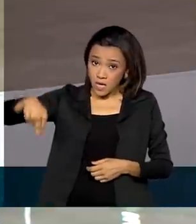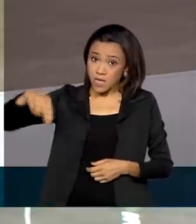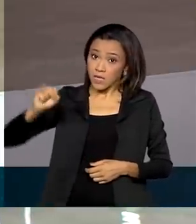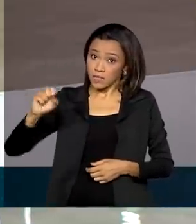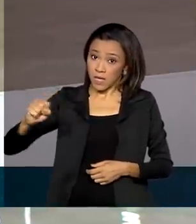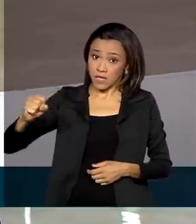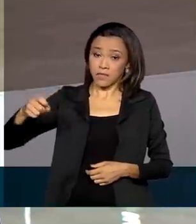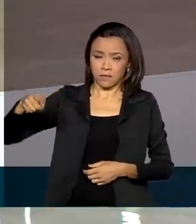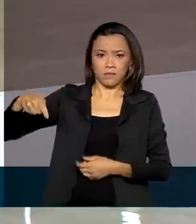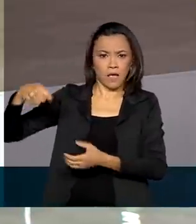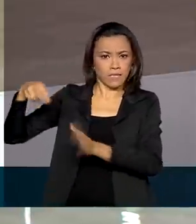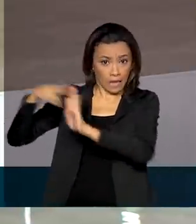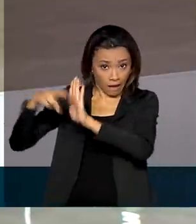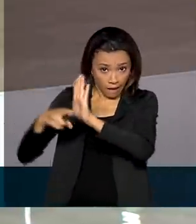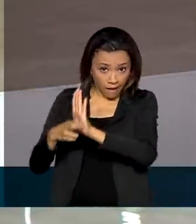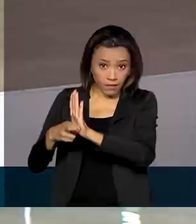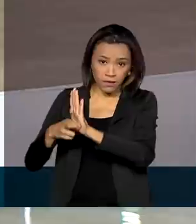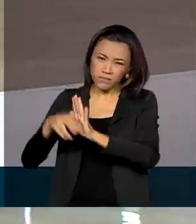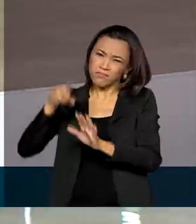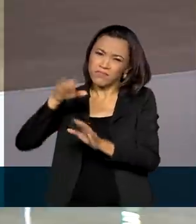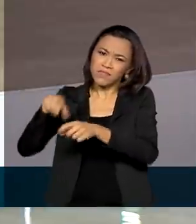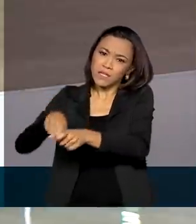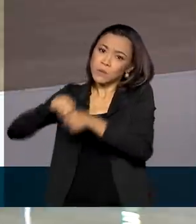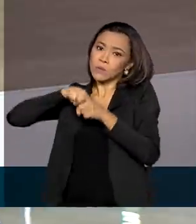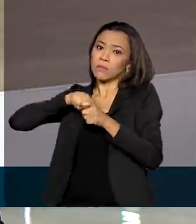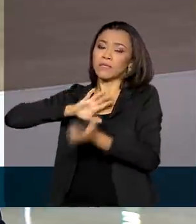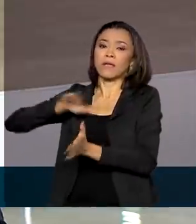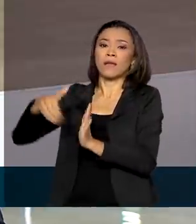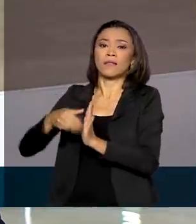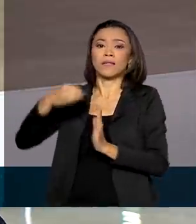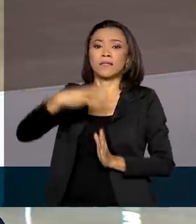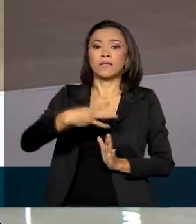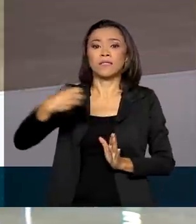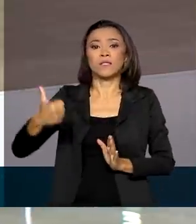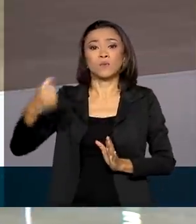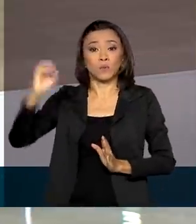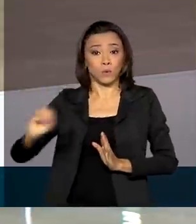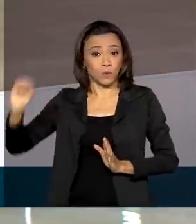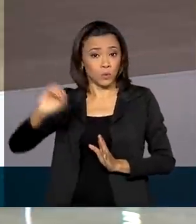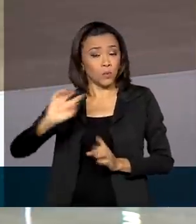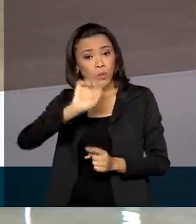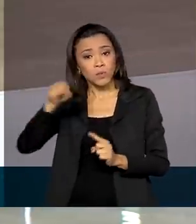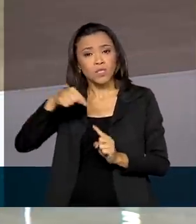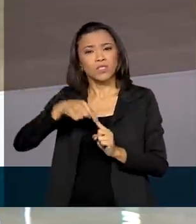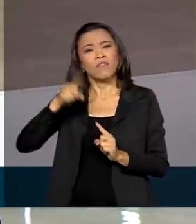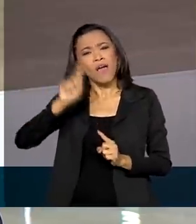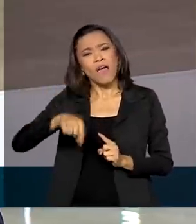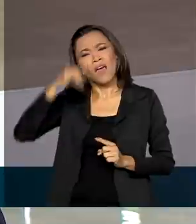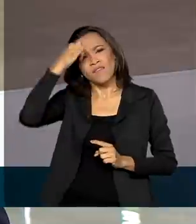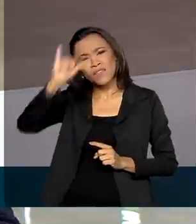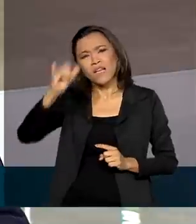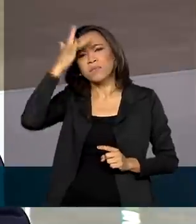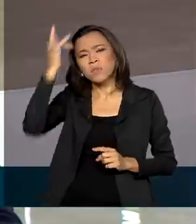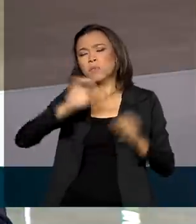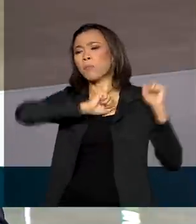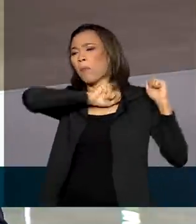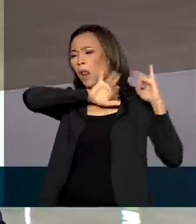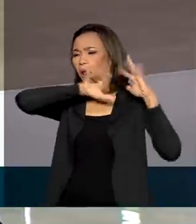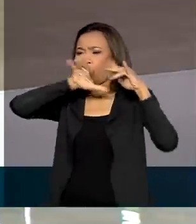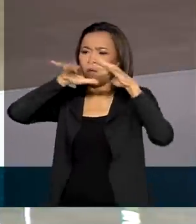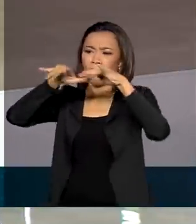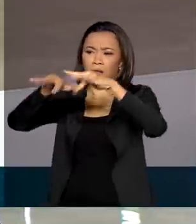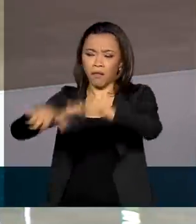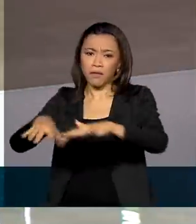suspensa até o dia 31 de outubro. E essa prorrogação tem o objetivo de evitar a contaminação e de reduzir a